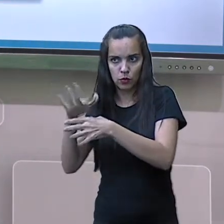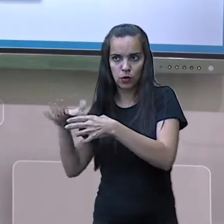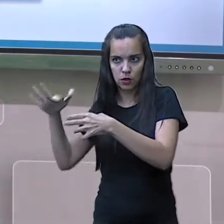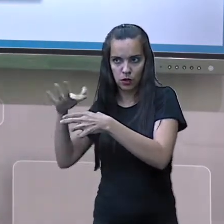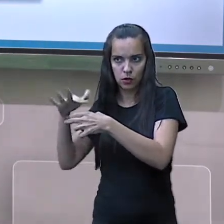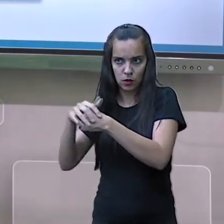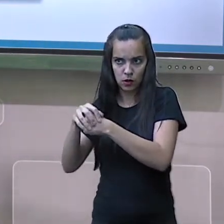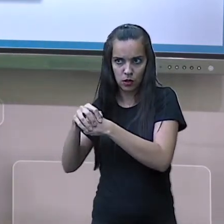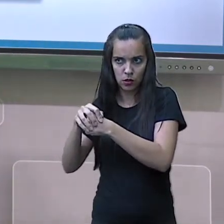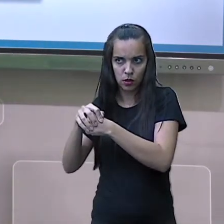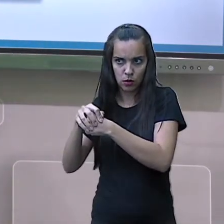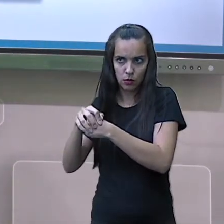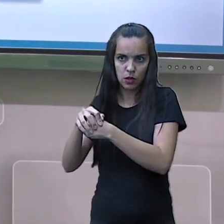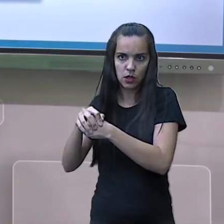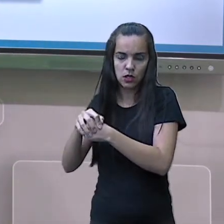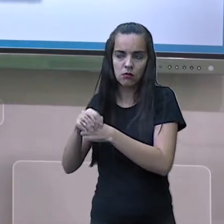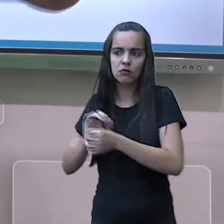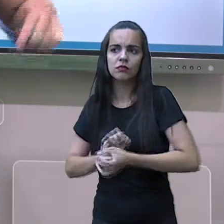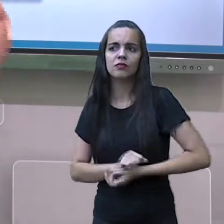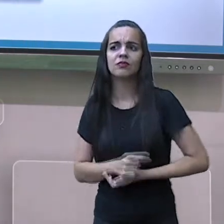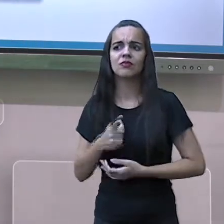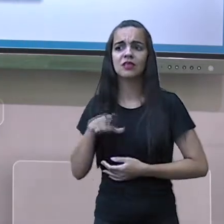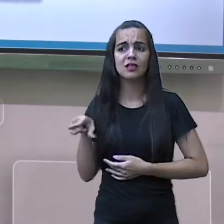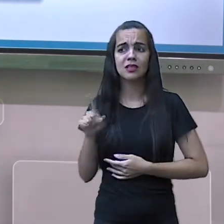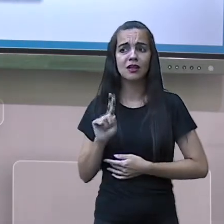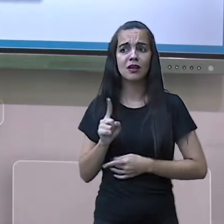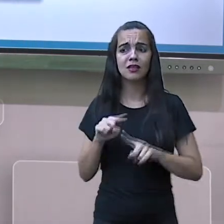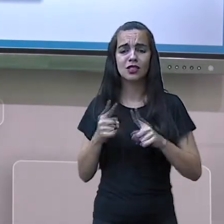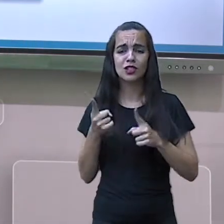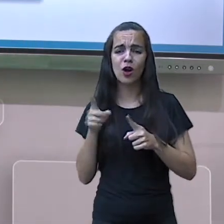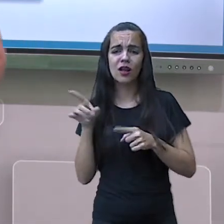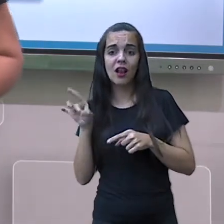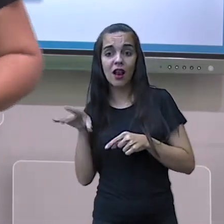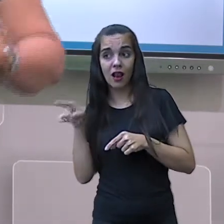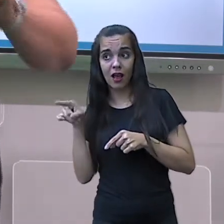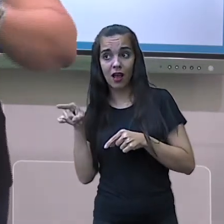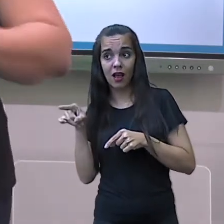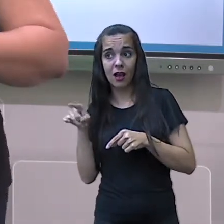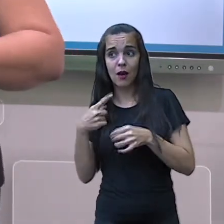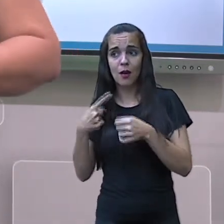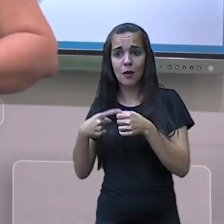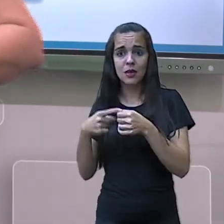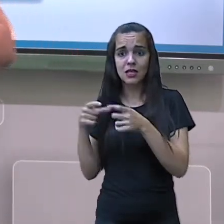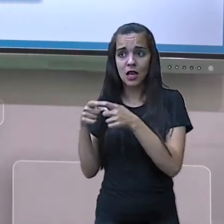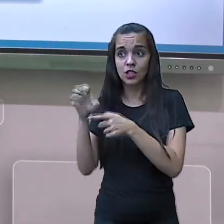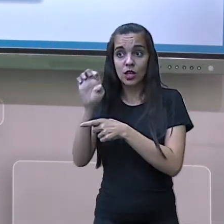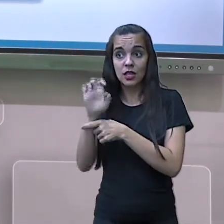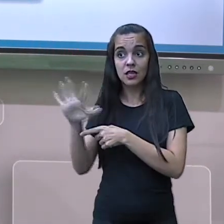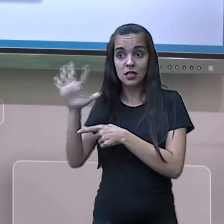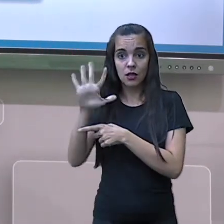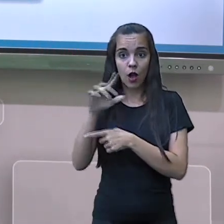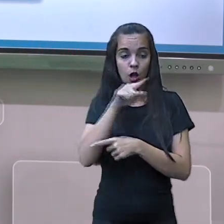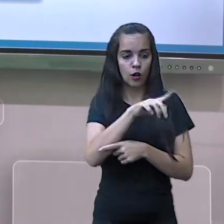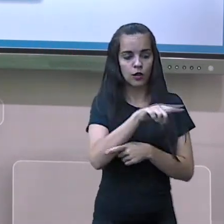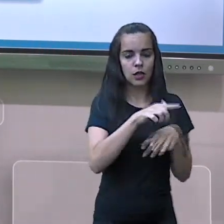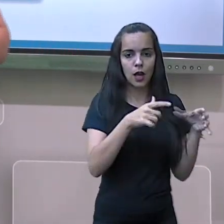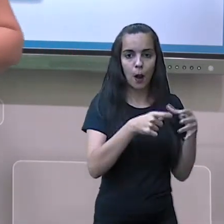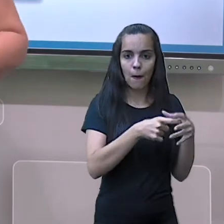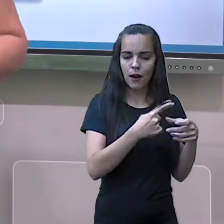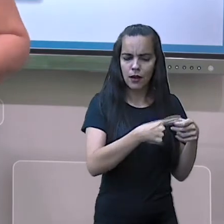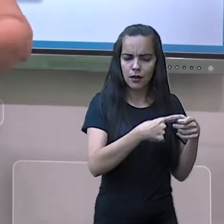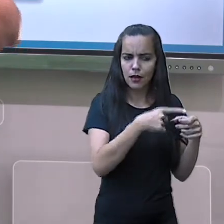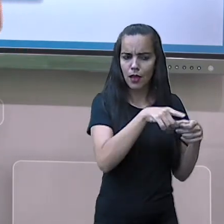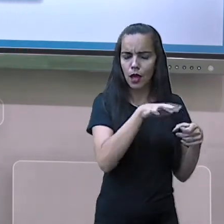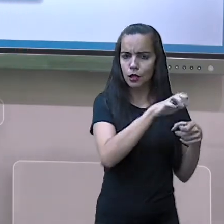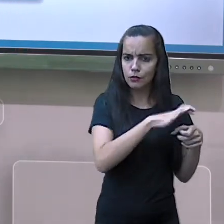metropolitana, uma cidade metrópole. Mas ela é uma metrópole o quê? Estadual. Olha, de uma cidade menor eu vim para